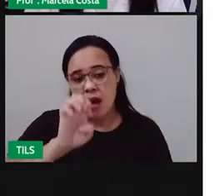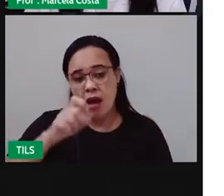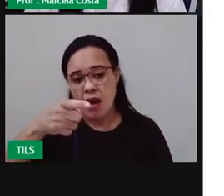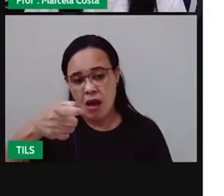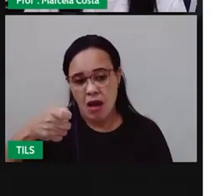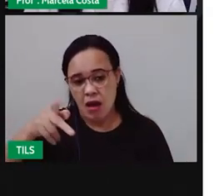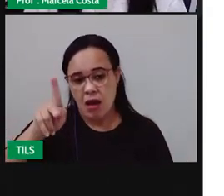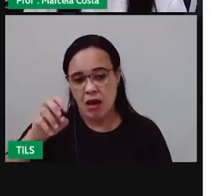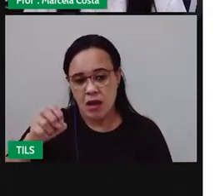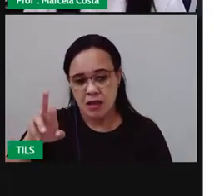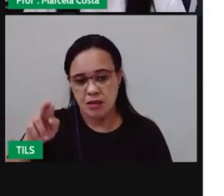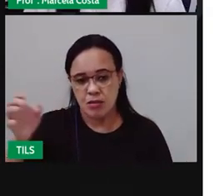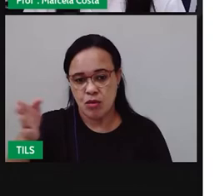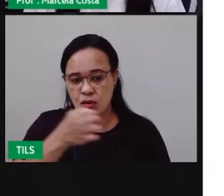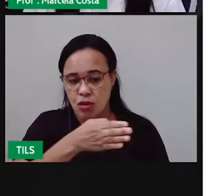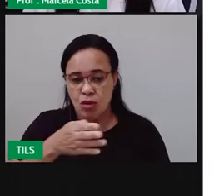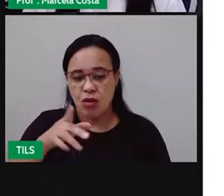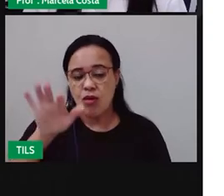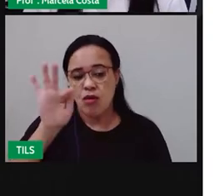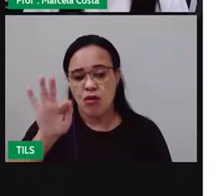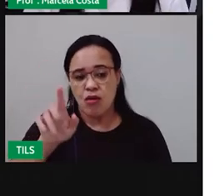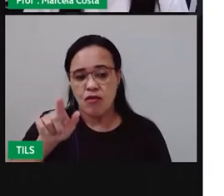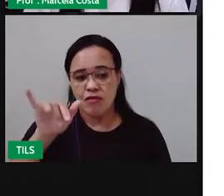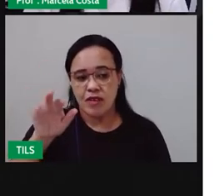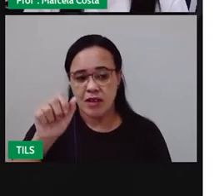máquinas